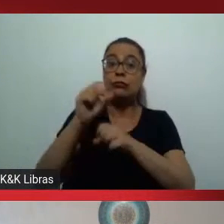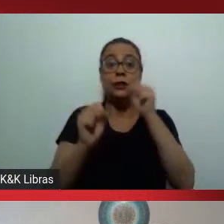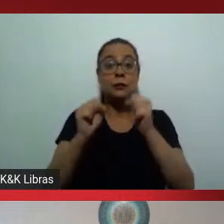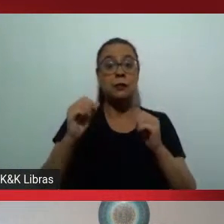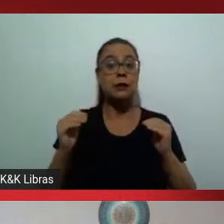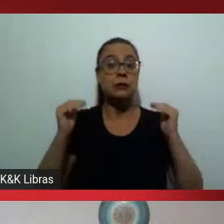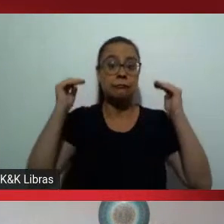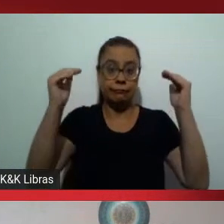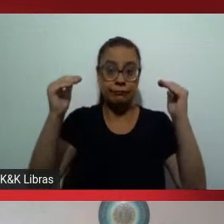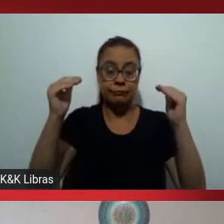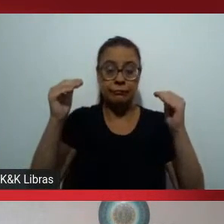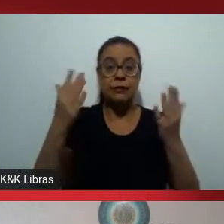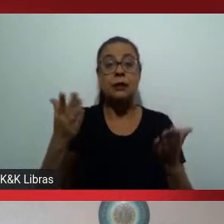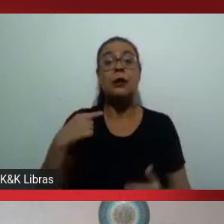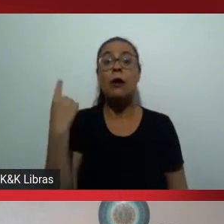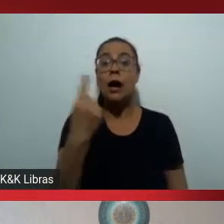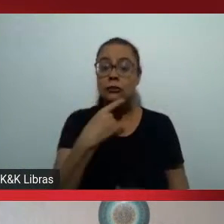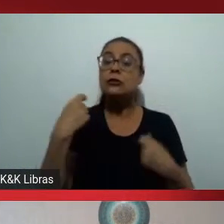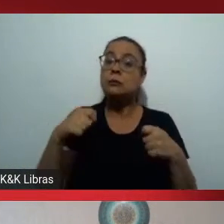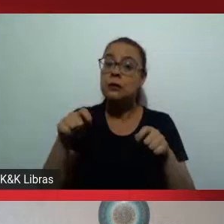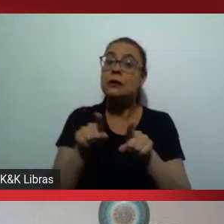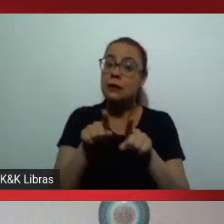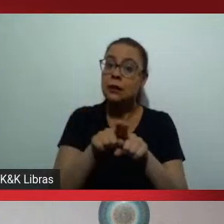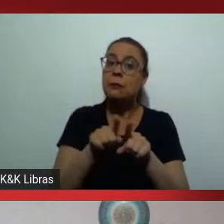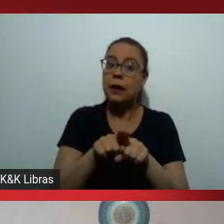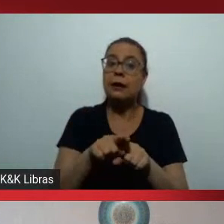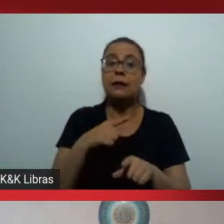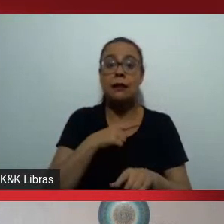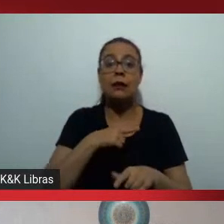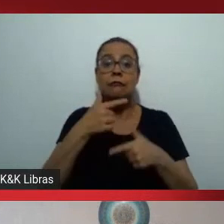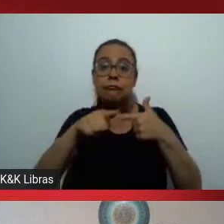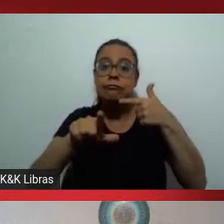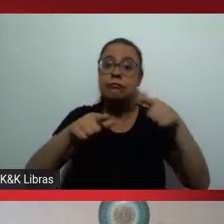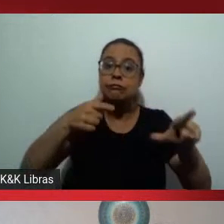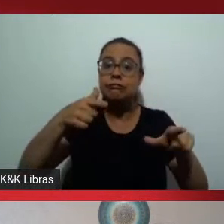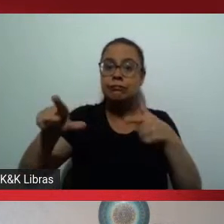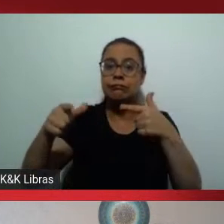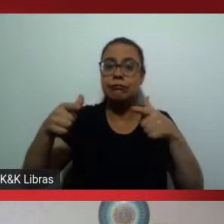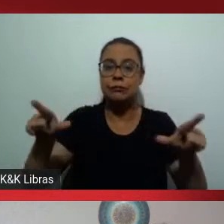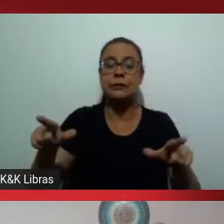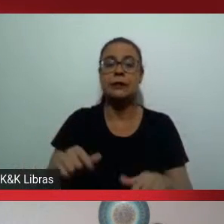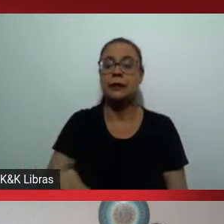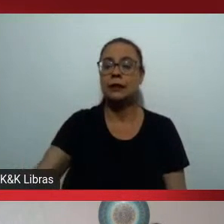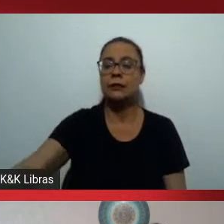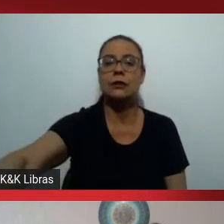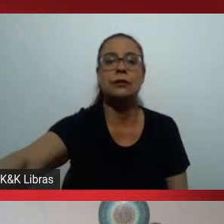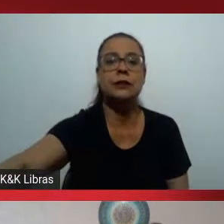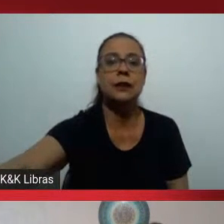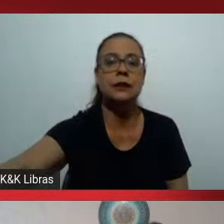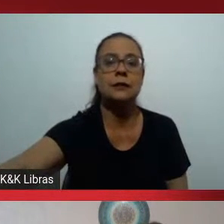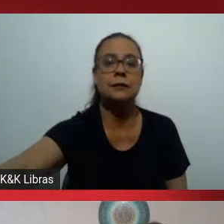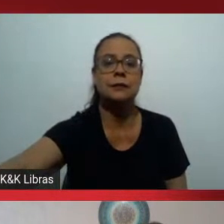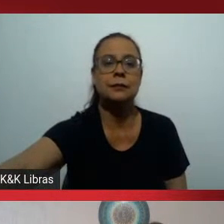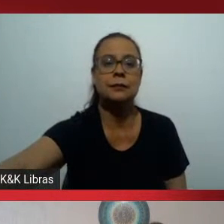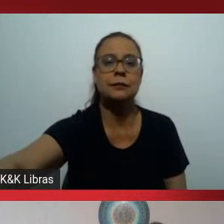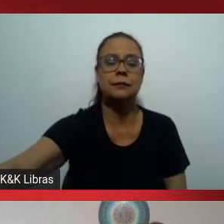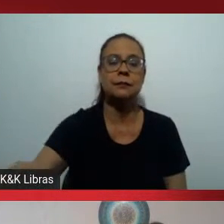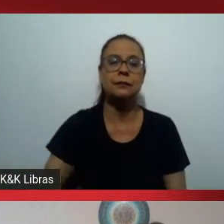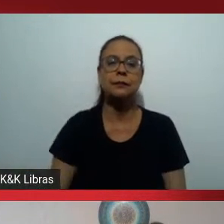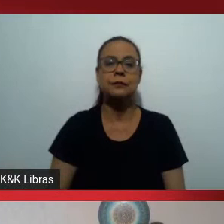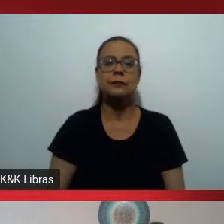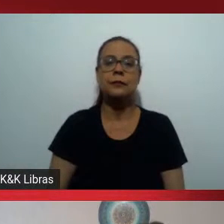E a gente tem que fazer algumas considerações. tenho um cacoete de engenheiro, não tenho como fugir de números. O que eu acho interessante